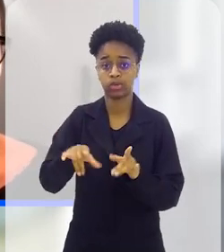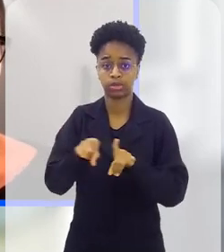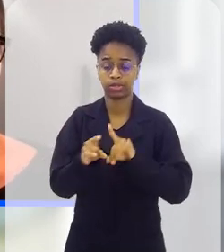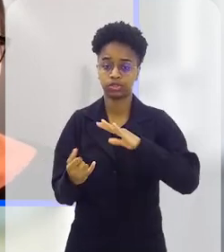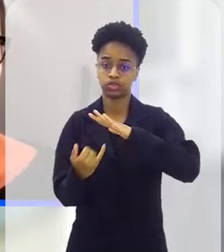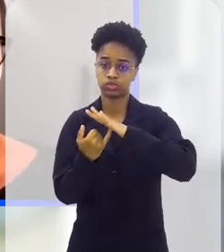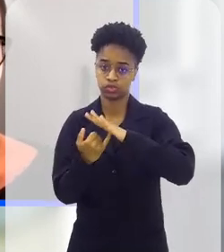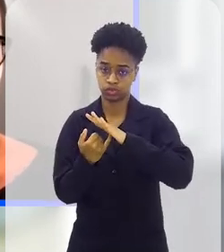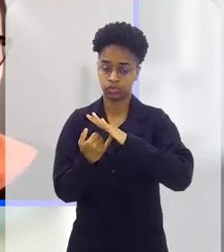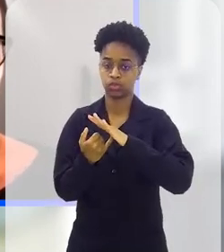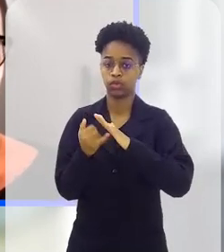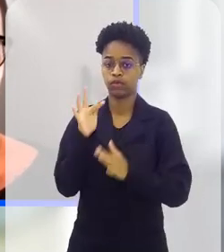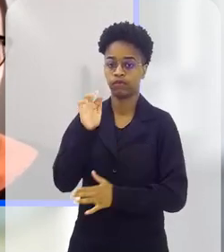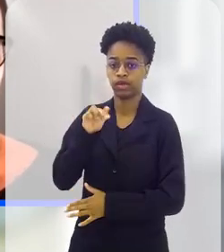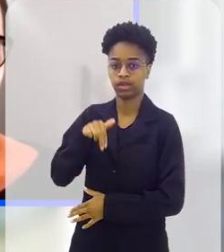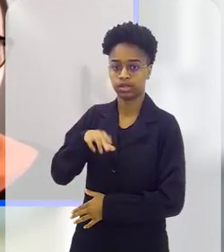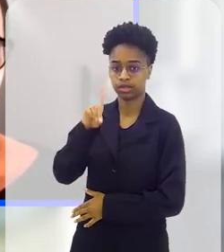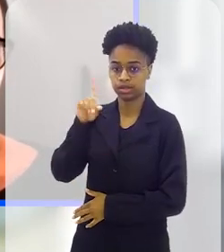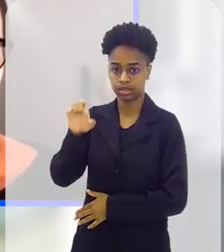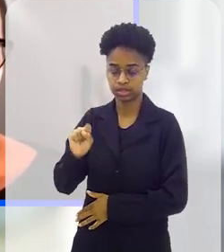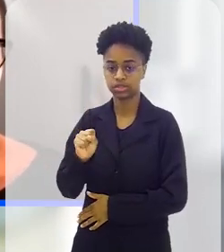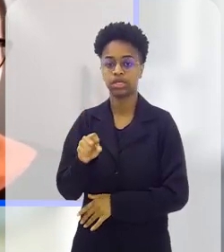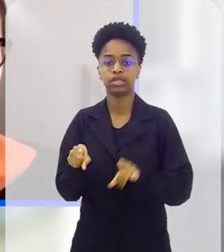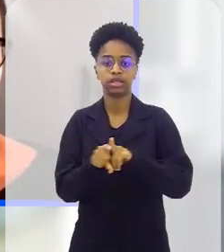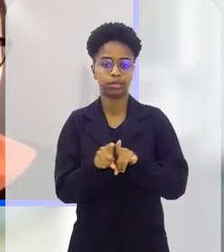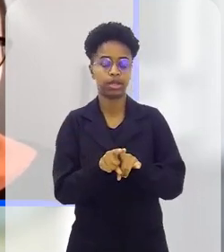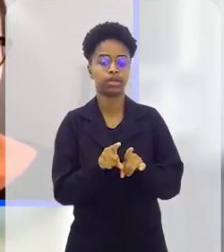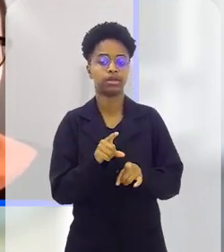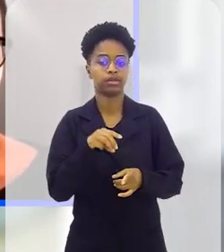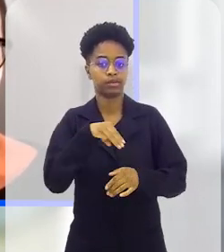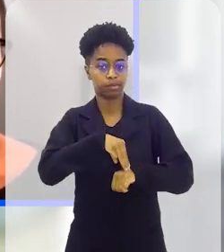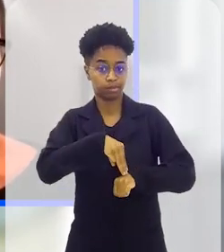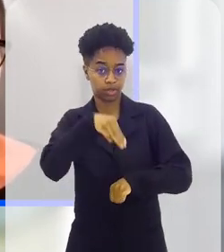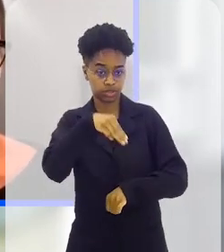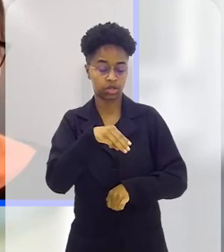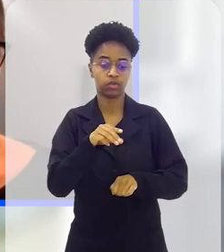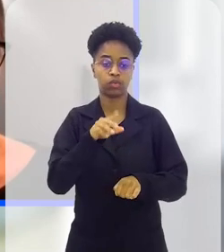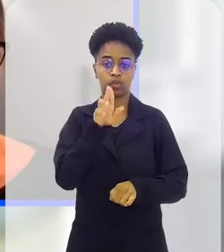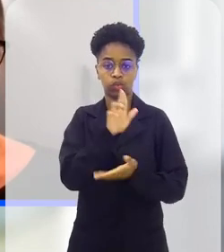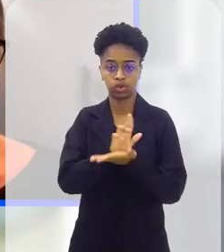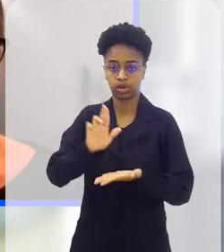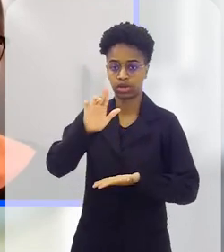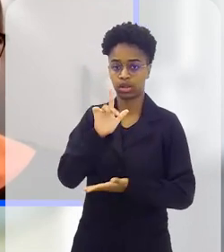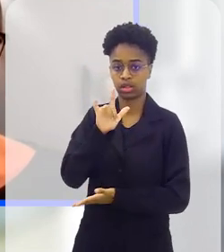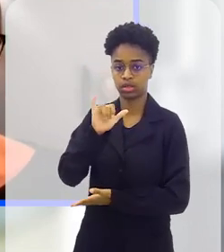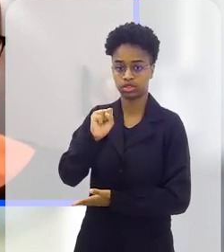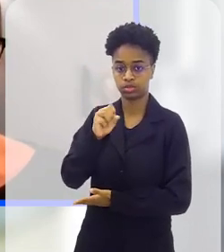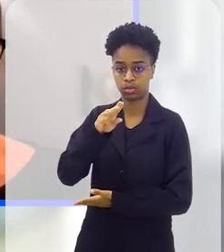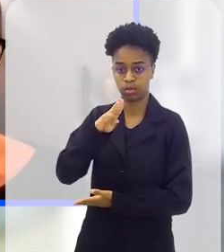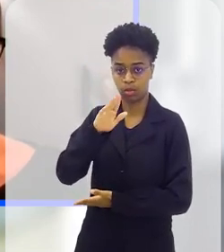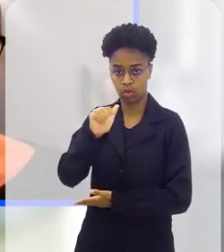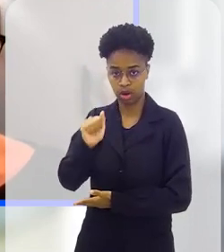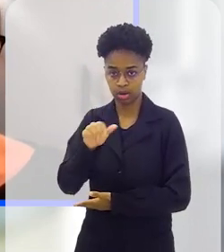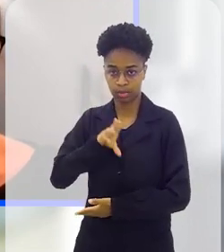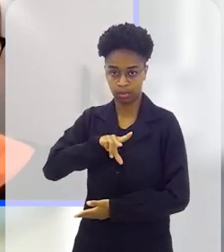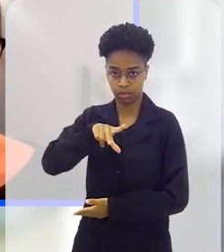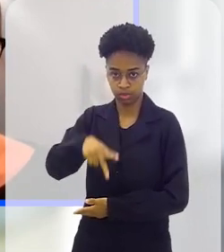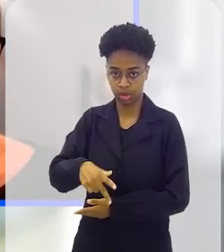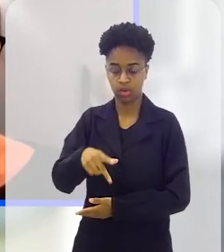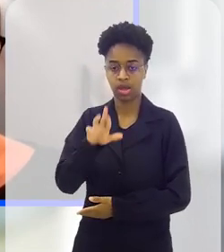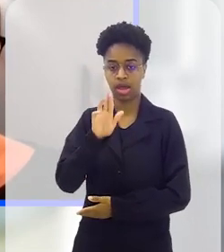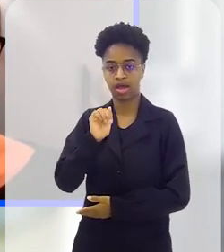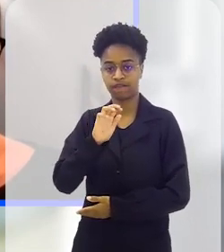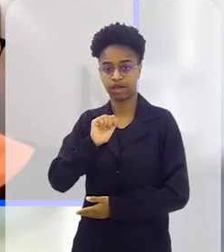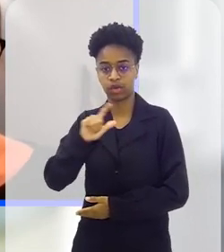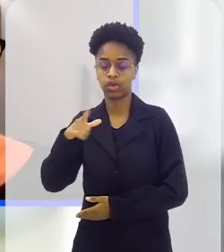Também com a gente, o mestre em Educação e Sociedade pelo Instituto Universitário de Lisboa, em Portugal, Rafael Cruz, que integra o movimento